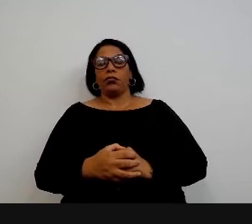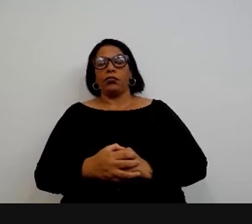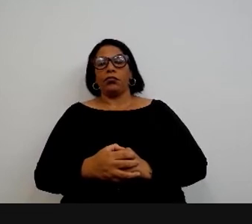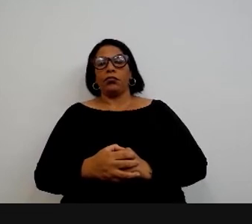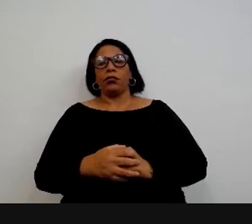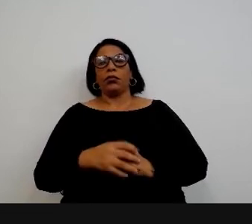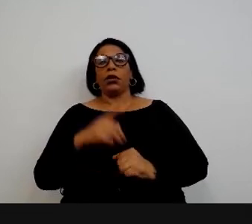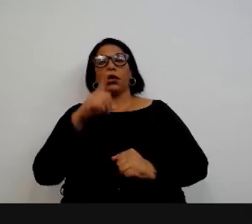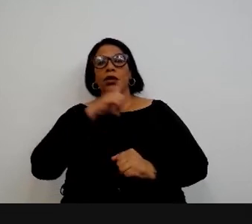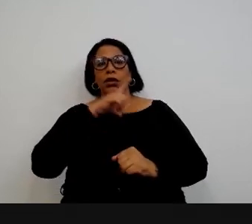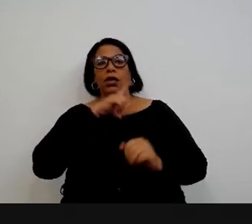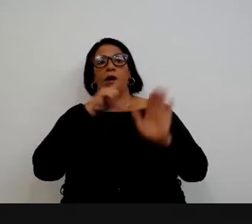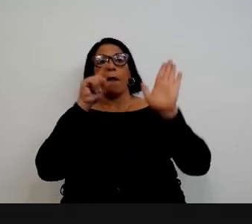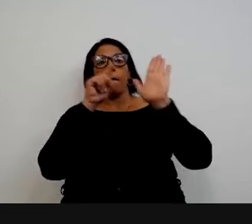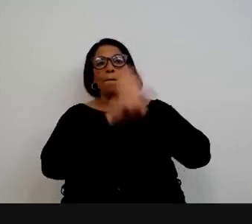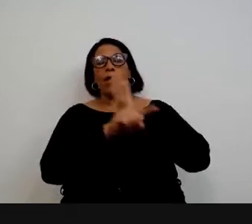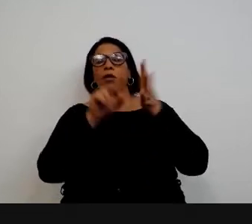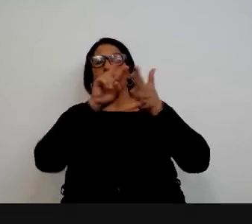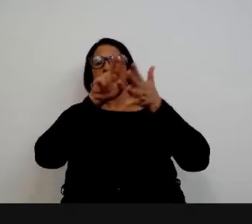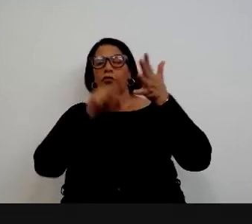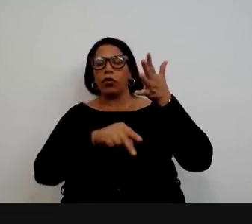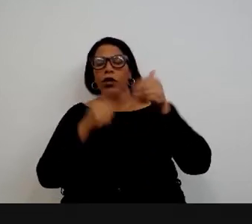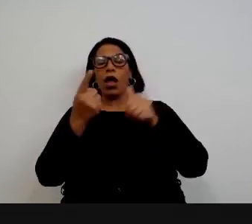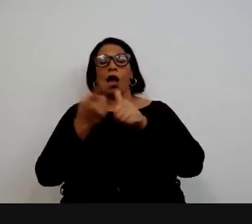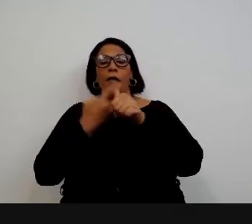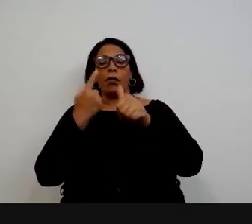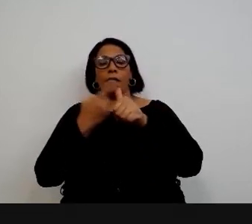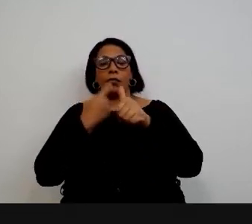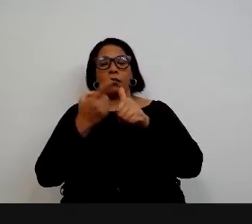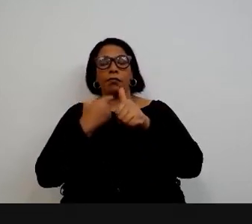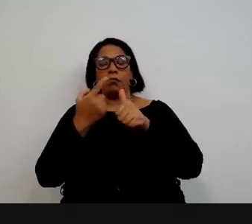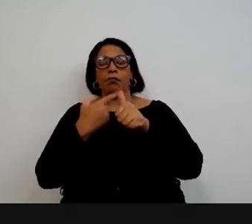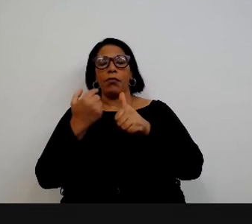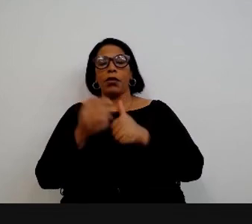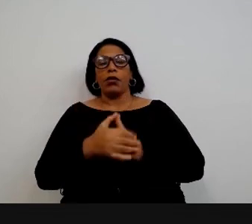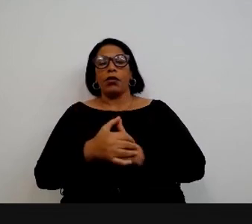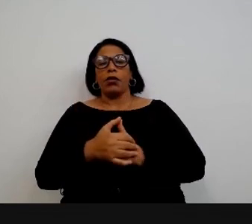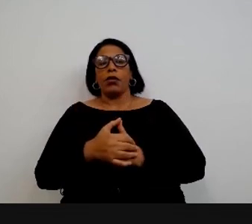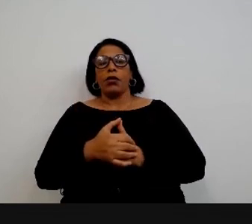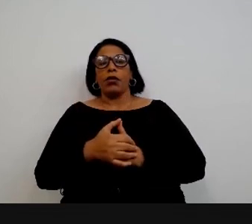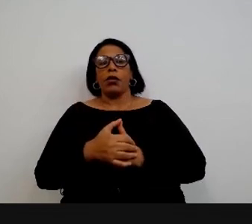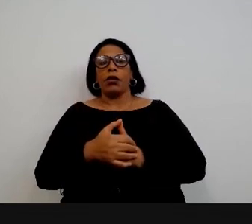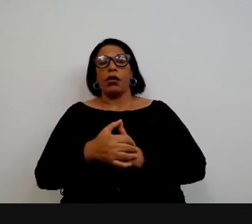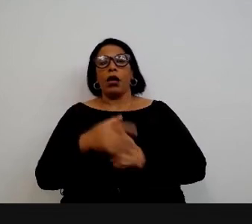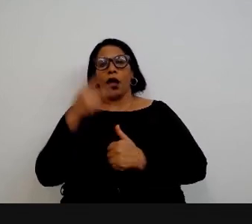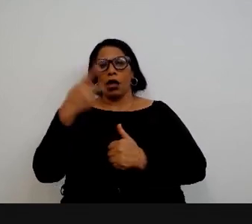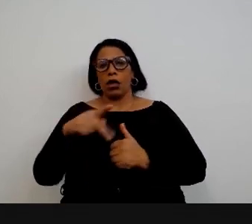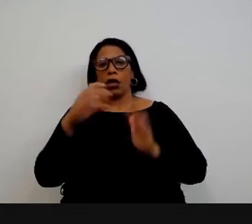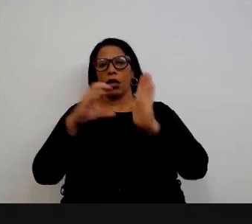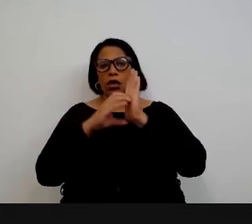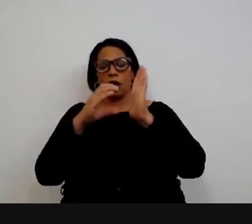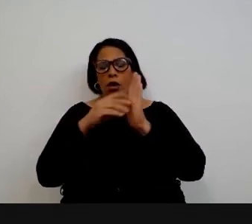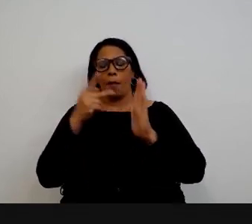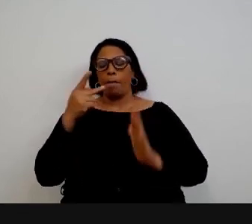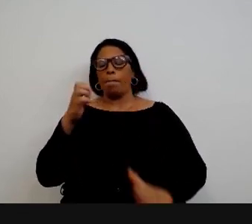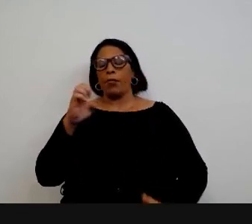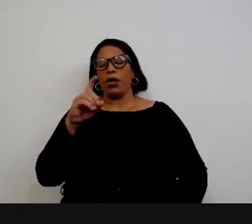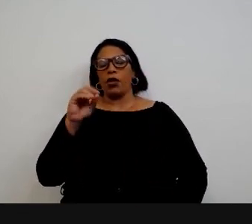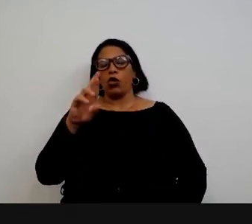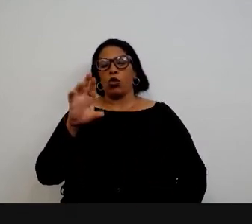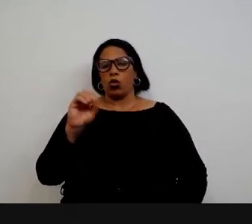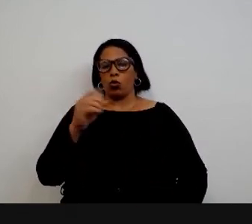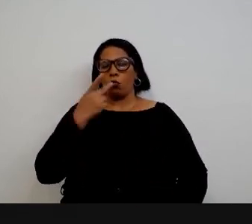temos perguntas também diversas uma primeira aqui de alguém da própria Câmara o servidor Pedro Sérgio